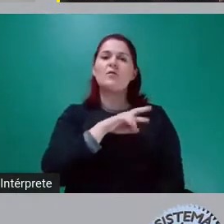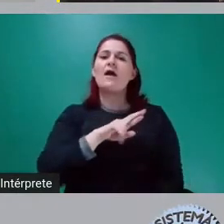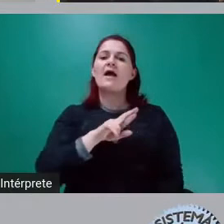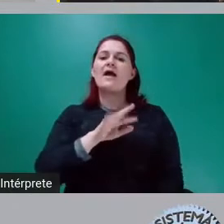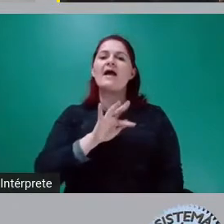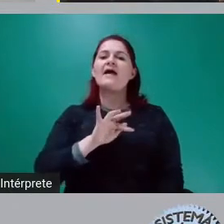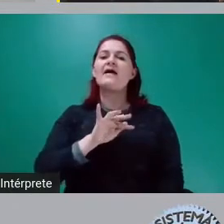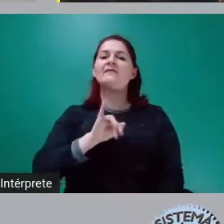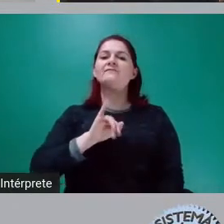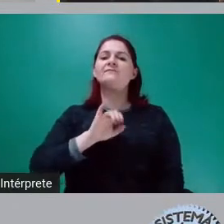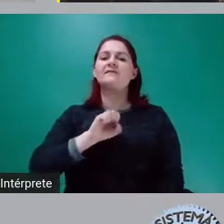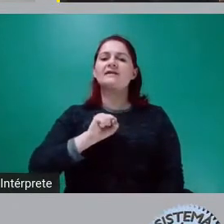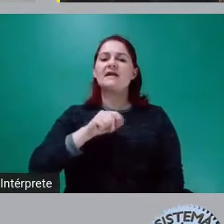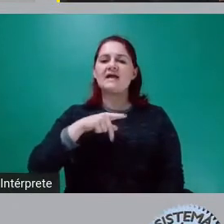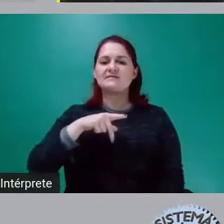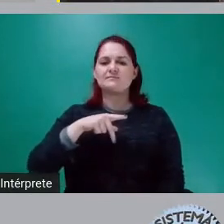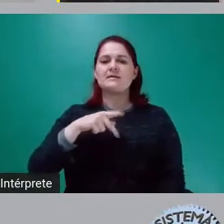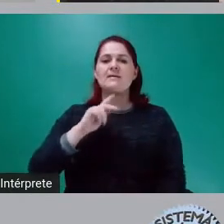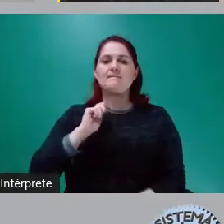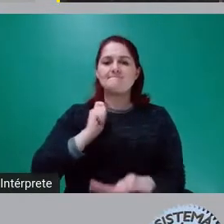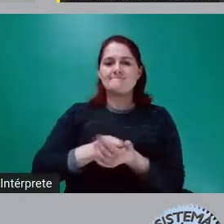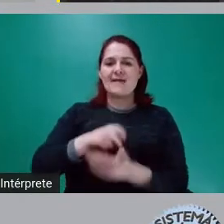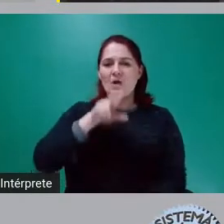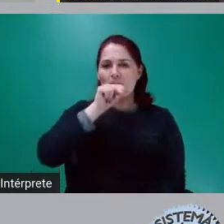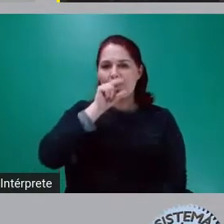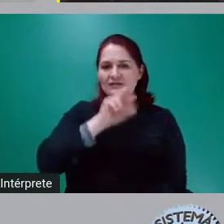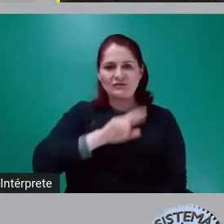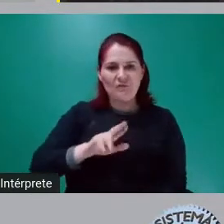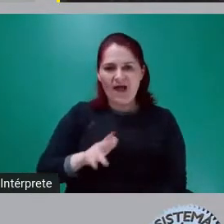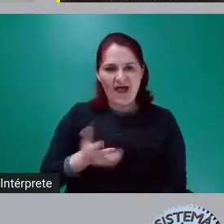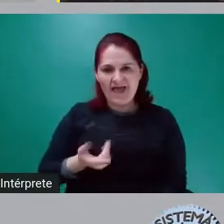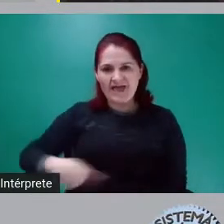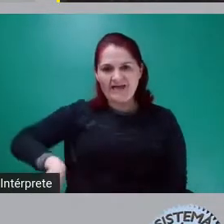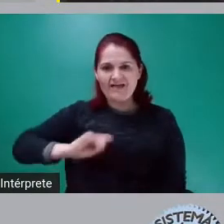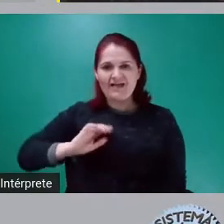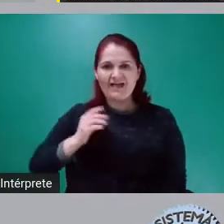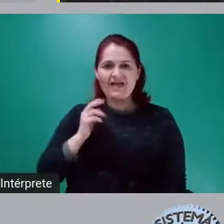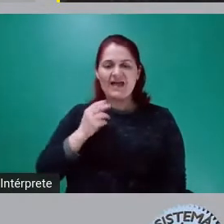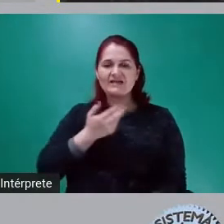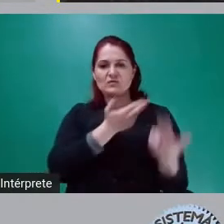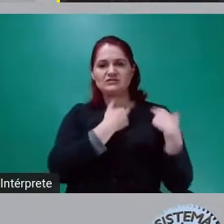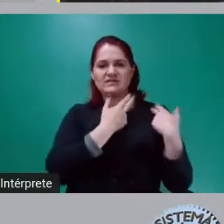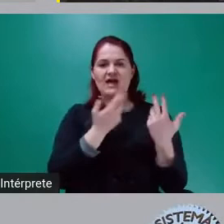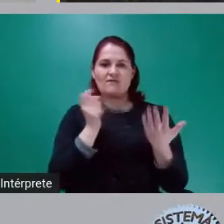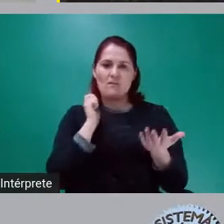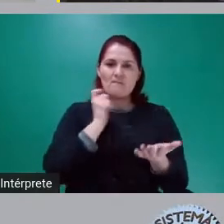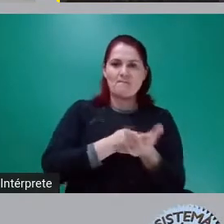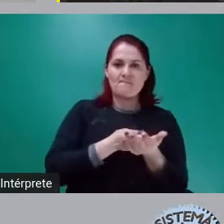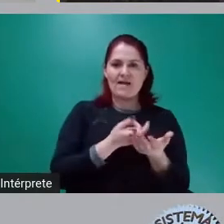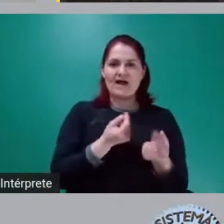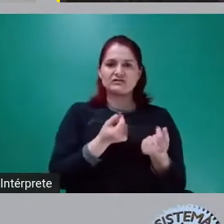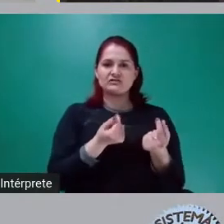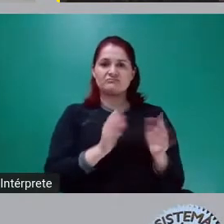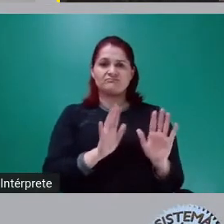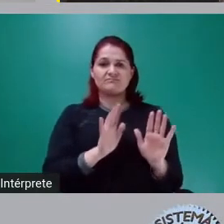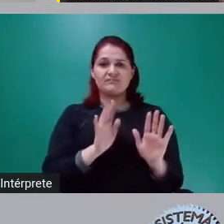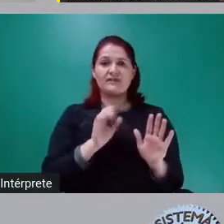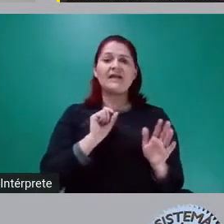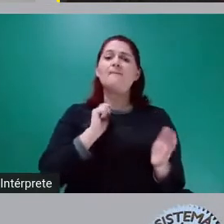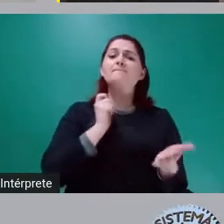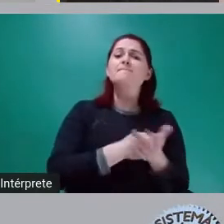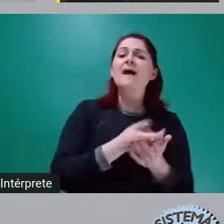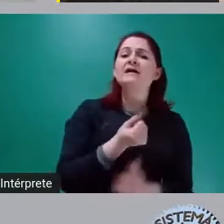bancos, é o povo trabalhador que paga o pato. E isso se traduz numa política de choque ortodoxo,